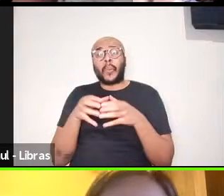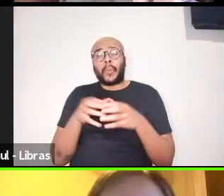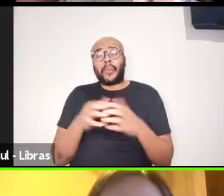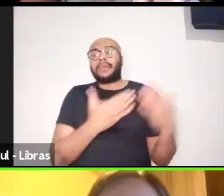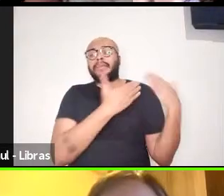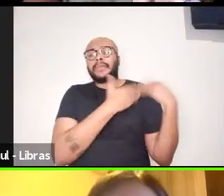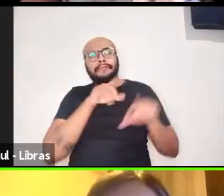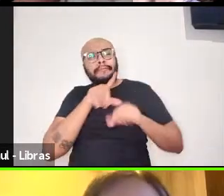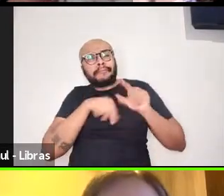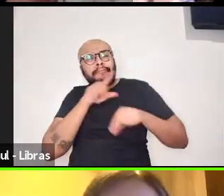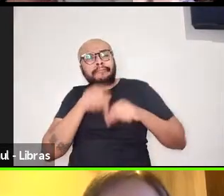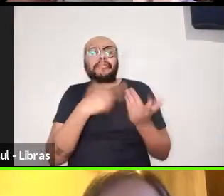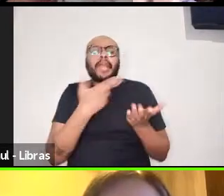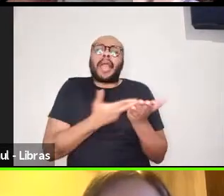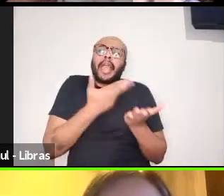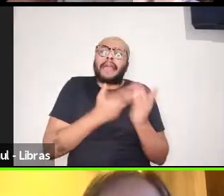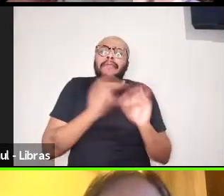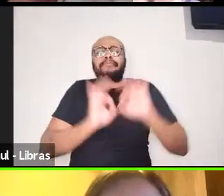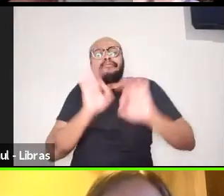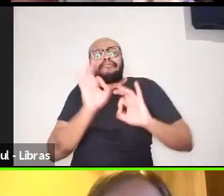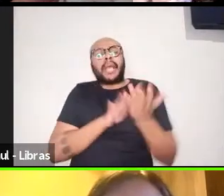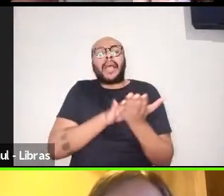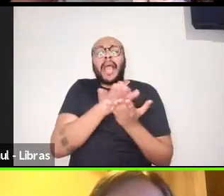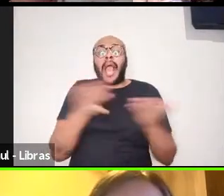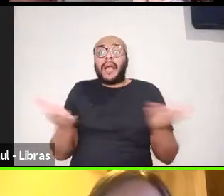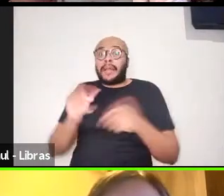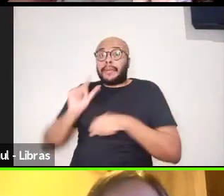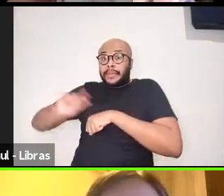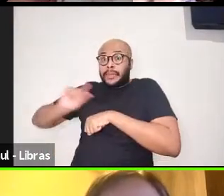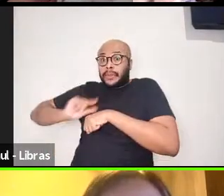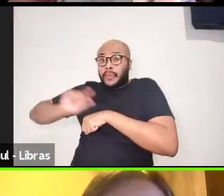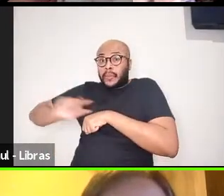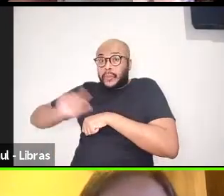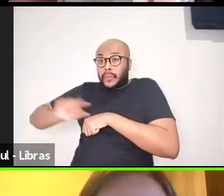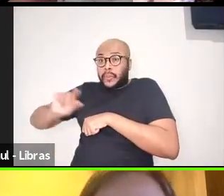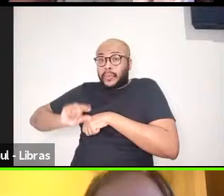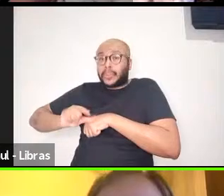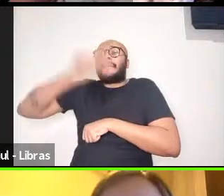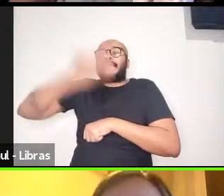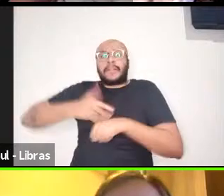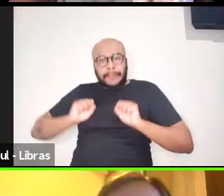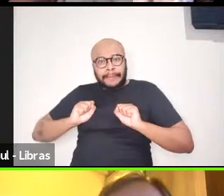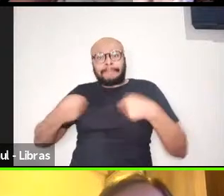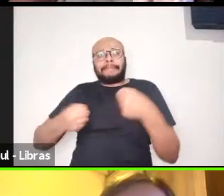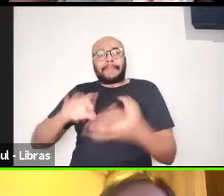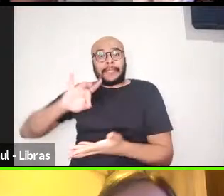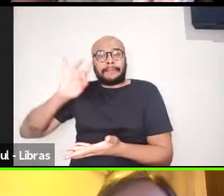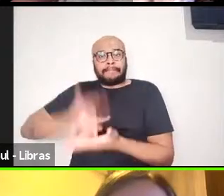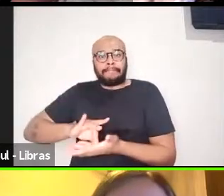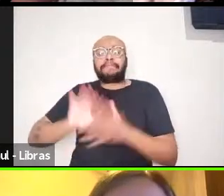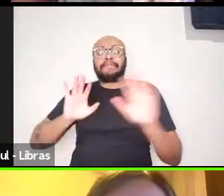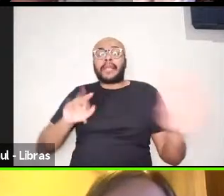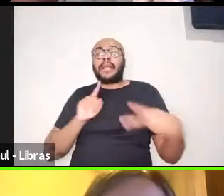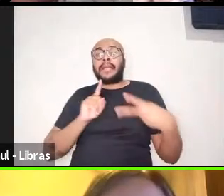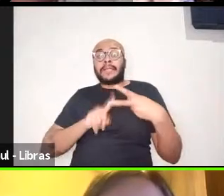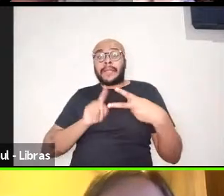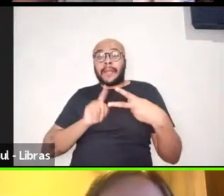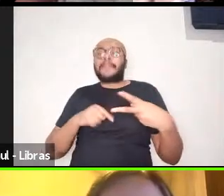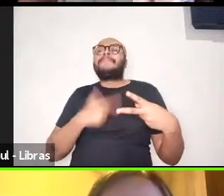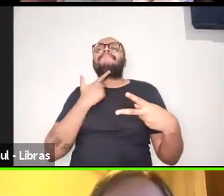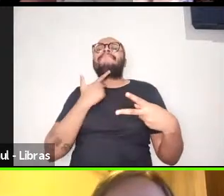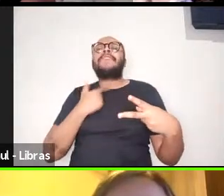fantástica, e esse minicurso materializa um pouco todo esse esforço. E o segundo é esse nosso desejo, como